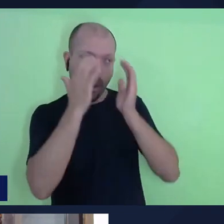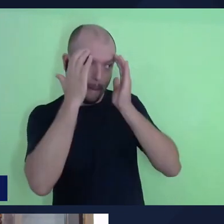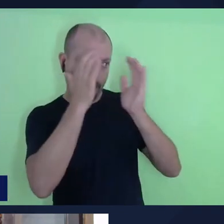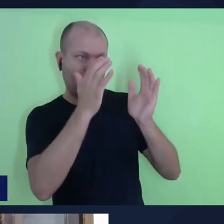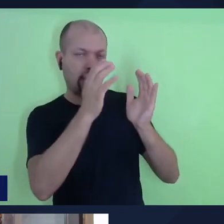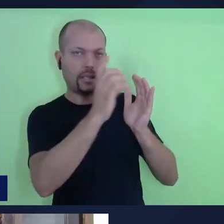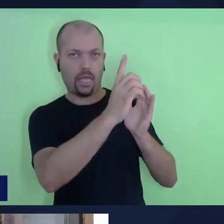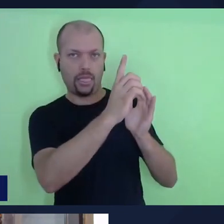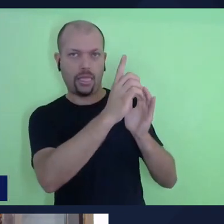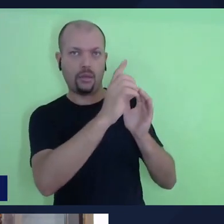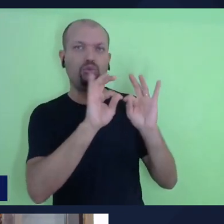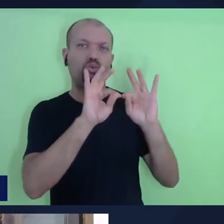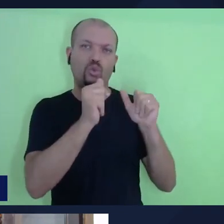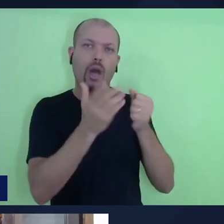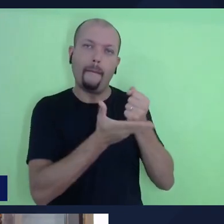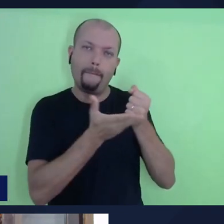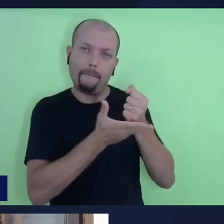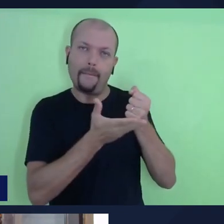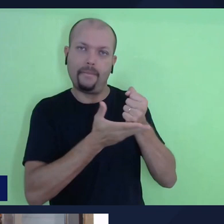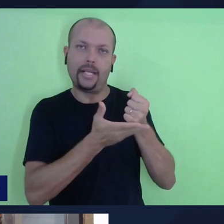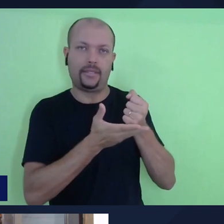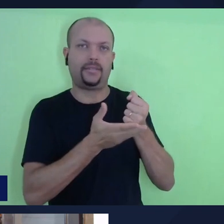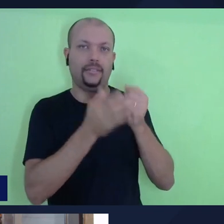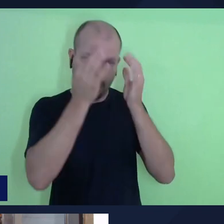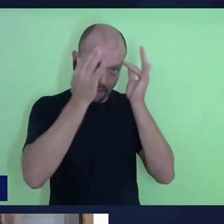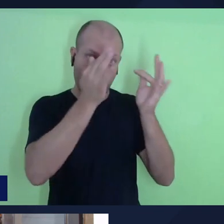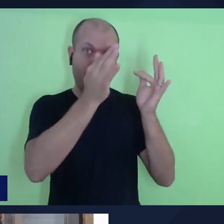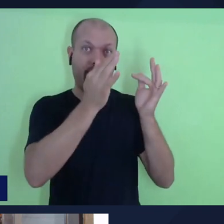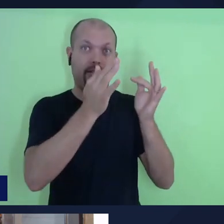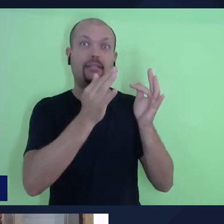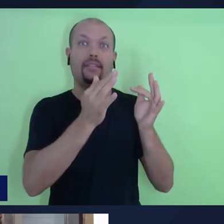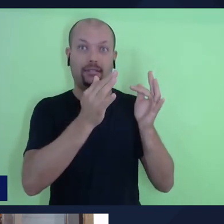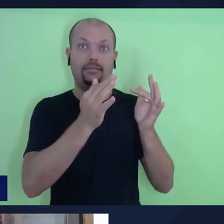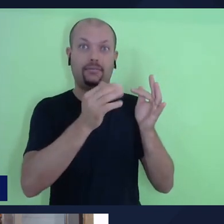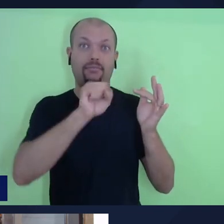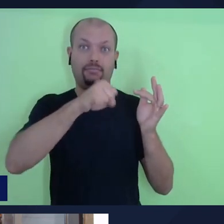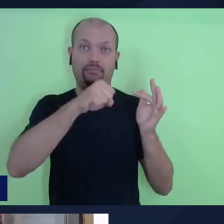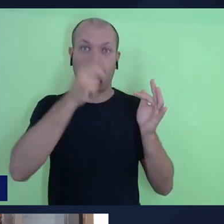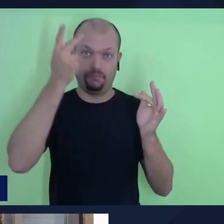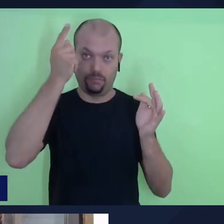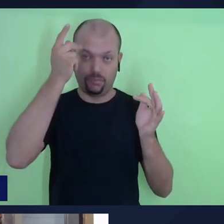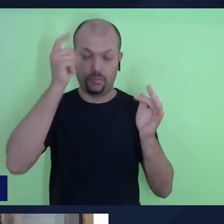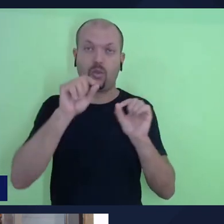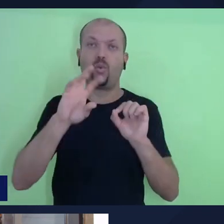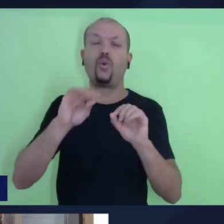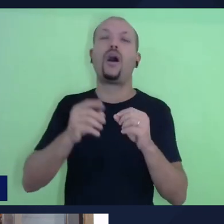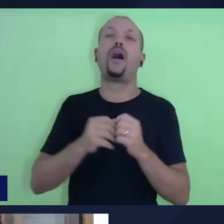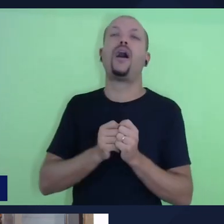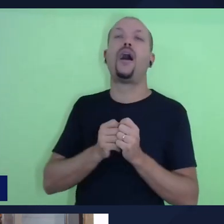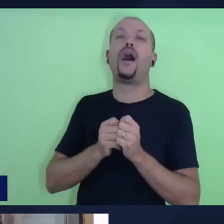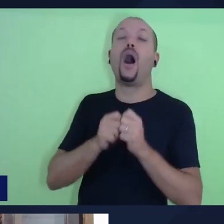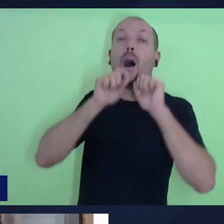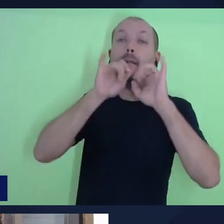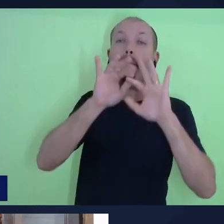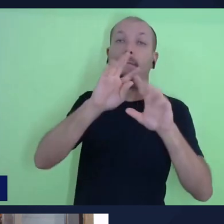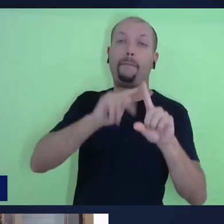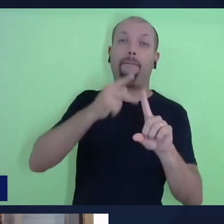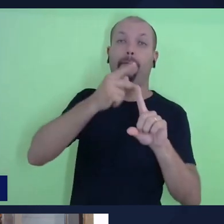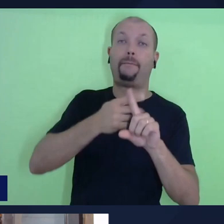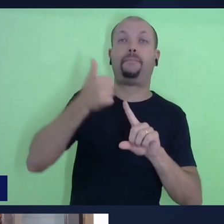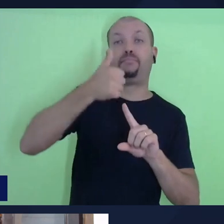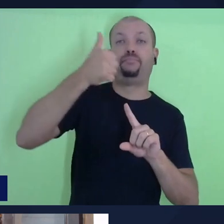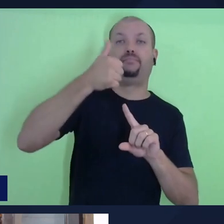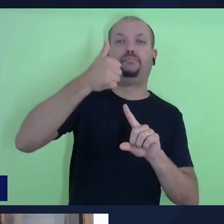os princípios de Deus, seguir as orientações de Deus, o mais natural é que as consequências que vêm sobre nós sejam positivas.